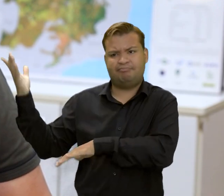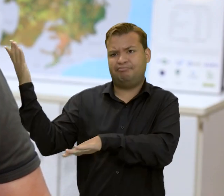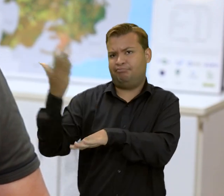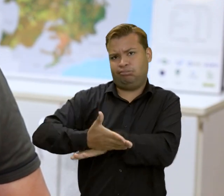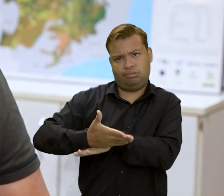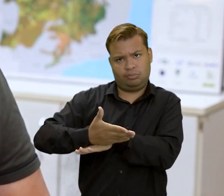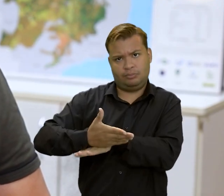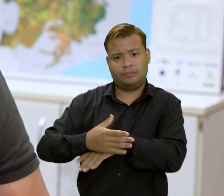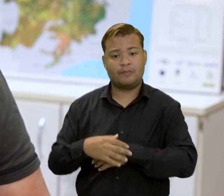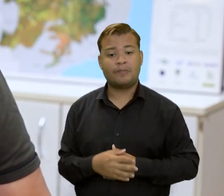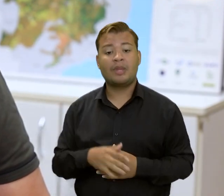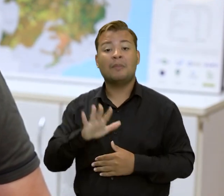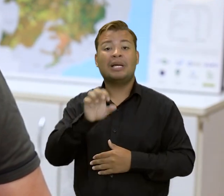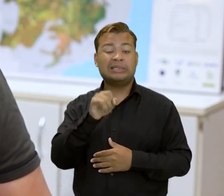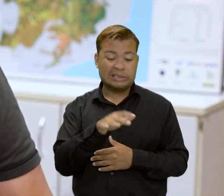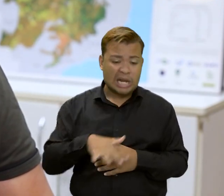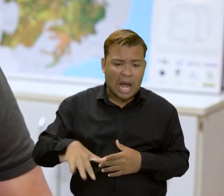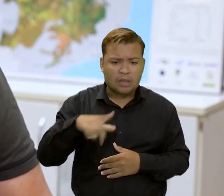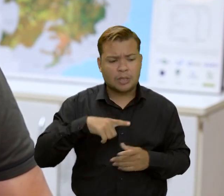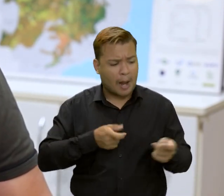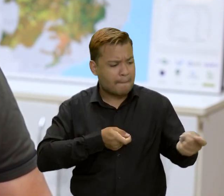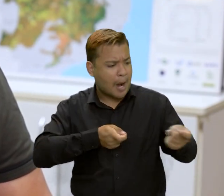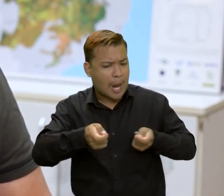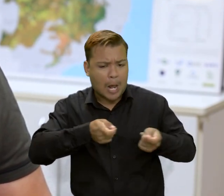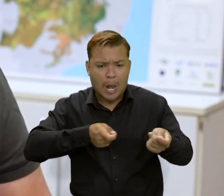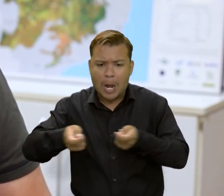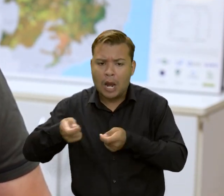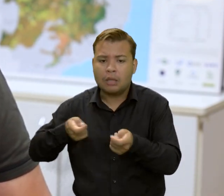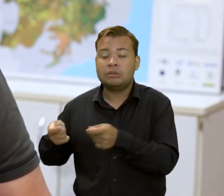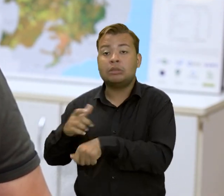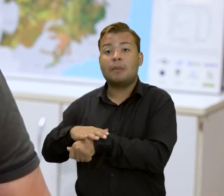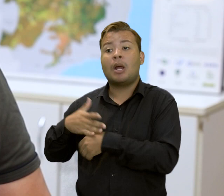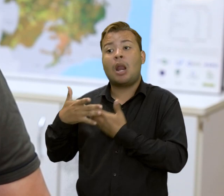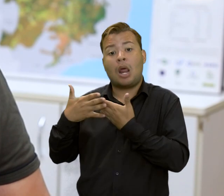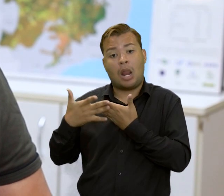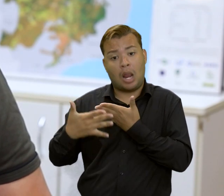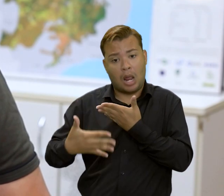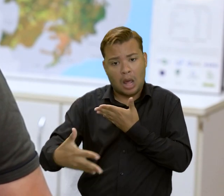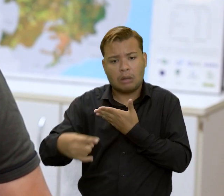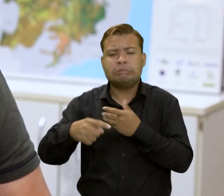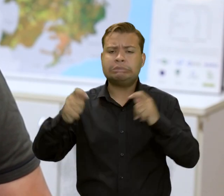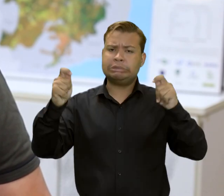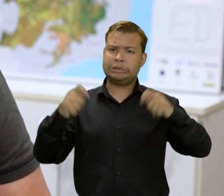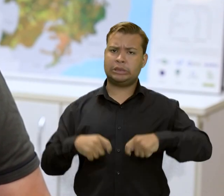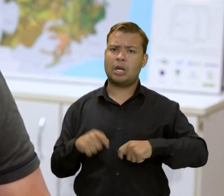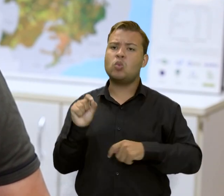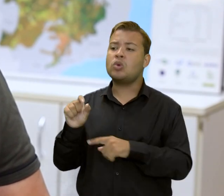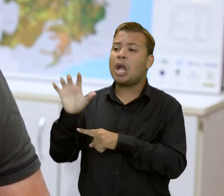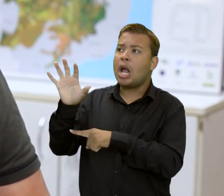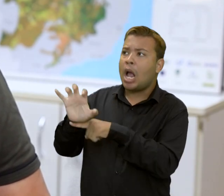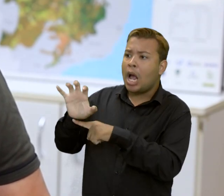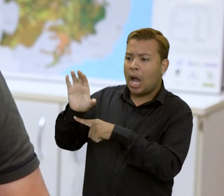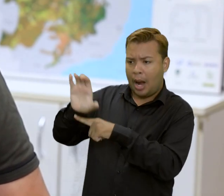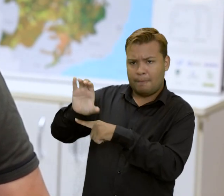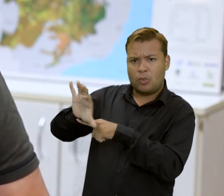Entretanto, se você manejar bem uma área, a longo prazo, ela pode ter a capacidade, sim, de estocar carbono